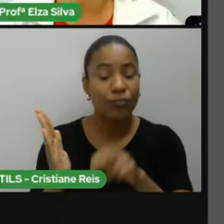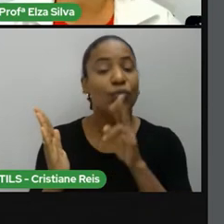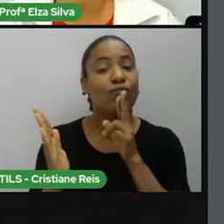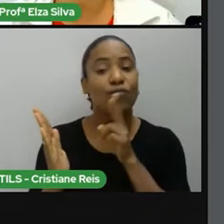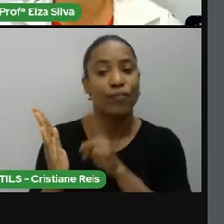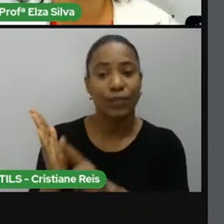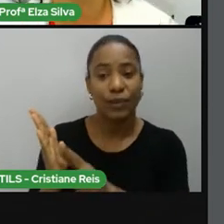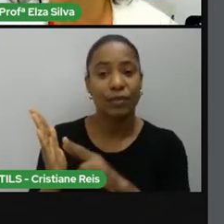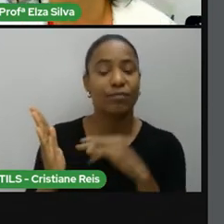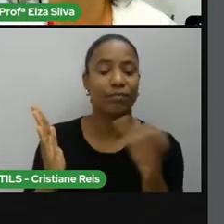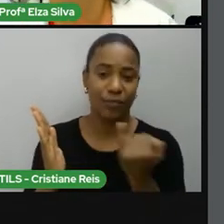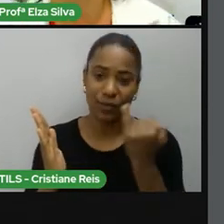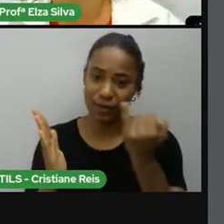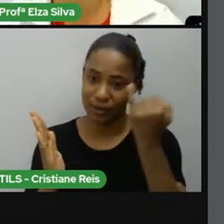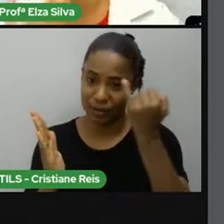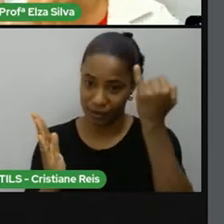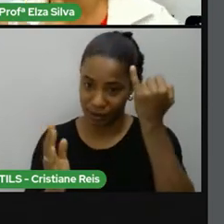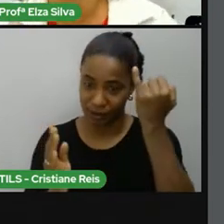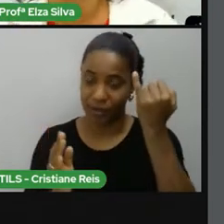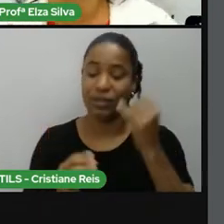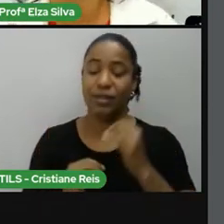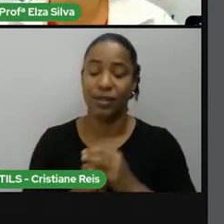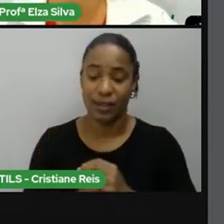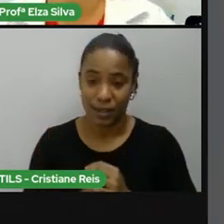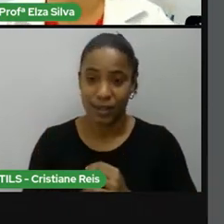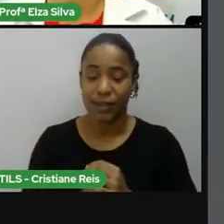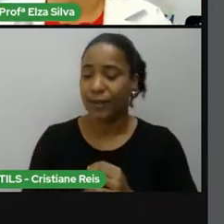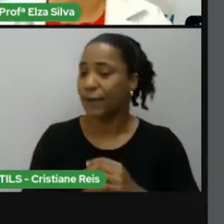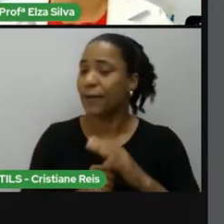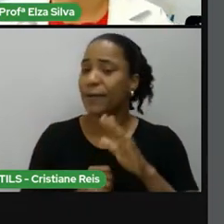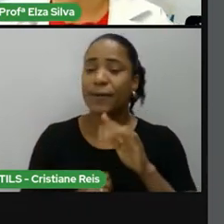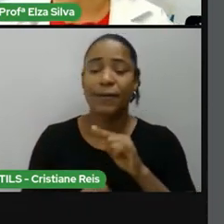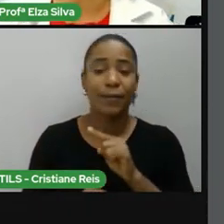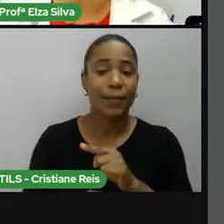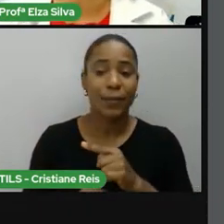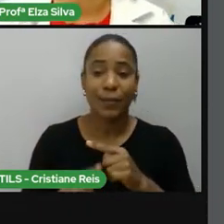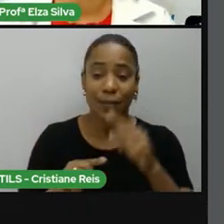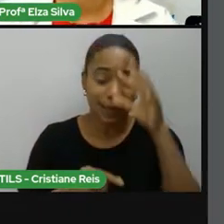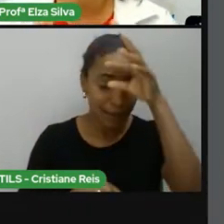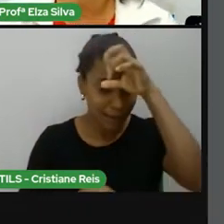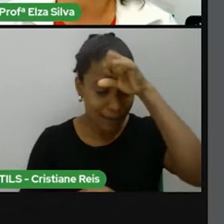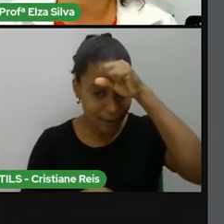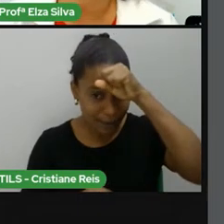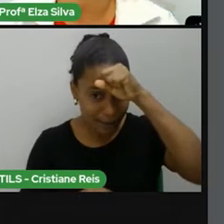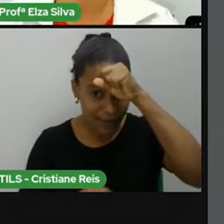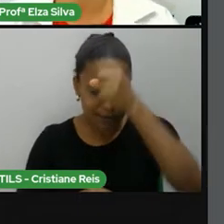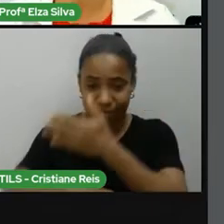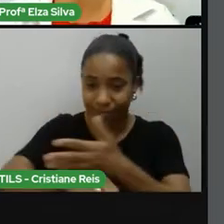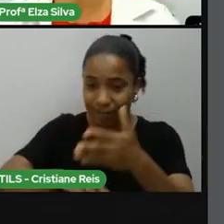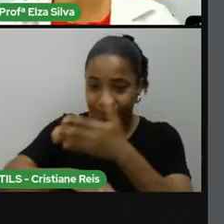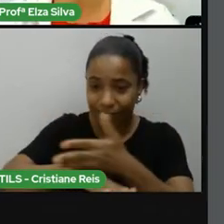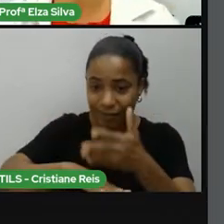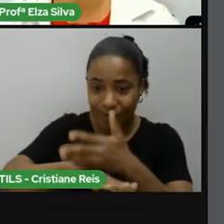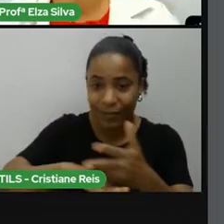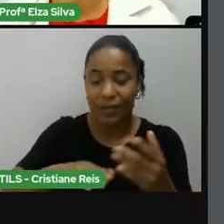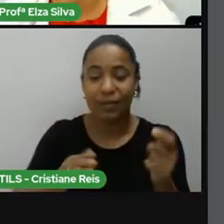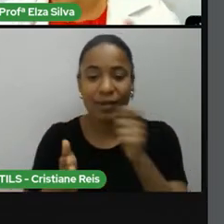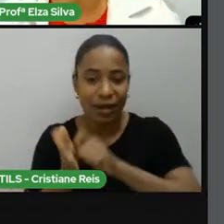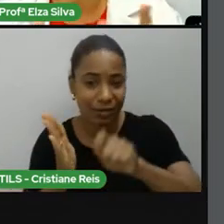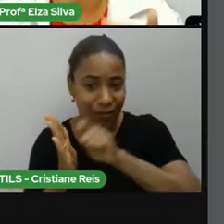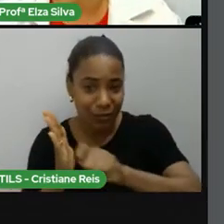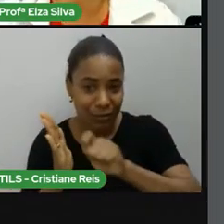Elas são fundamentais para que você possa garantir a aprendizagem. Revise suas anotações,